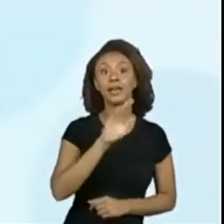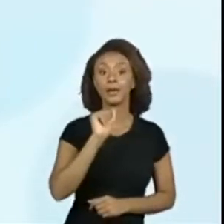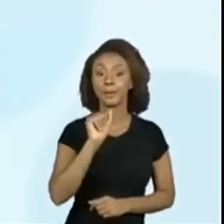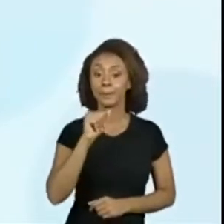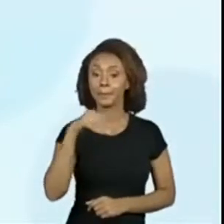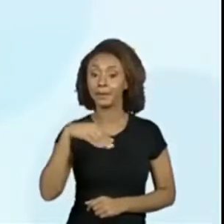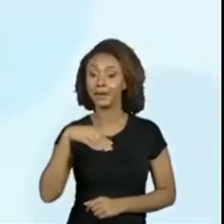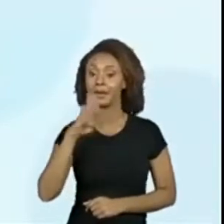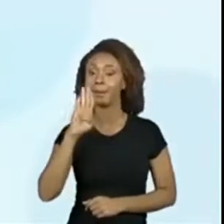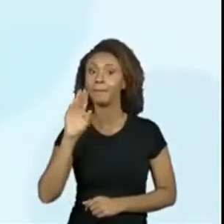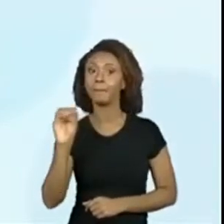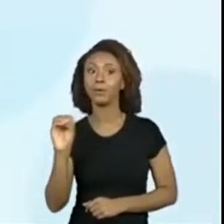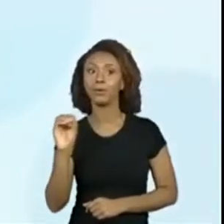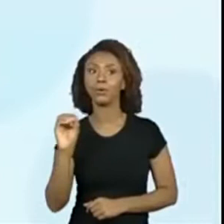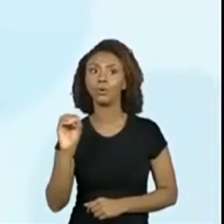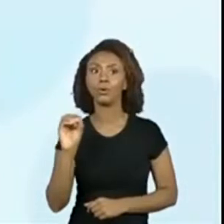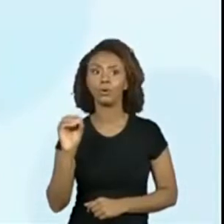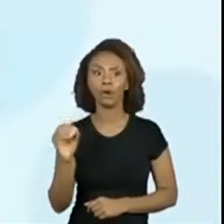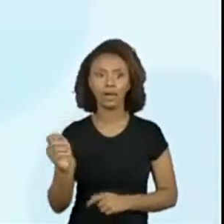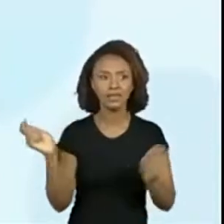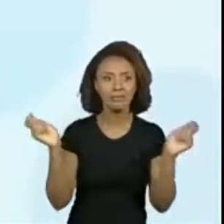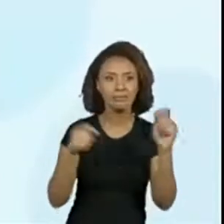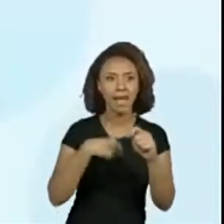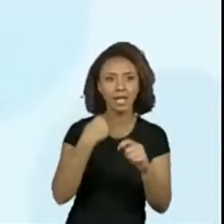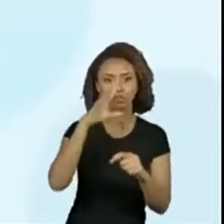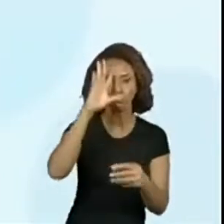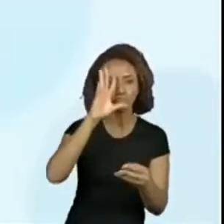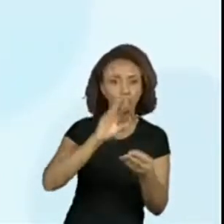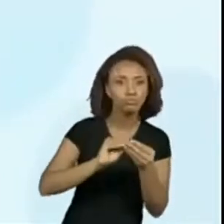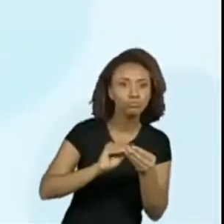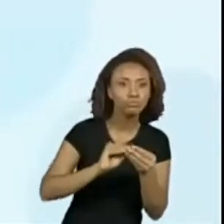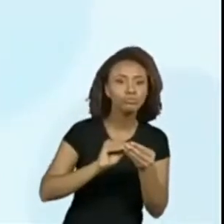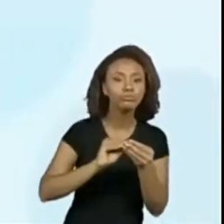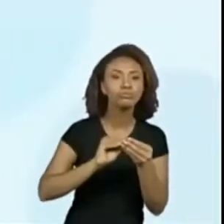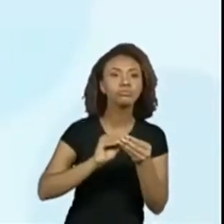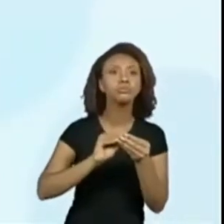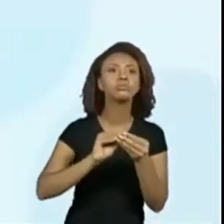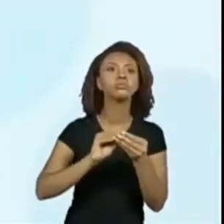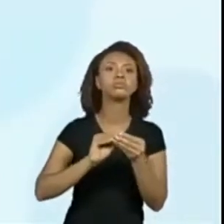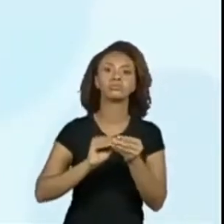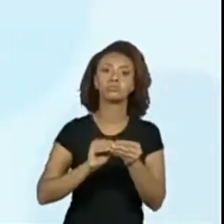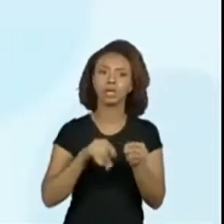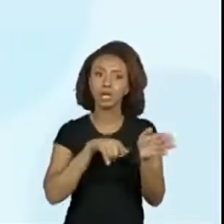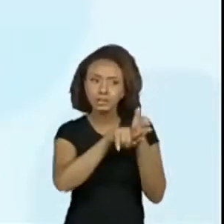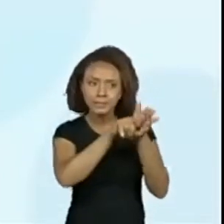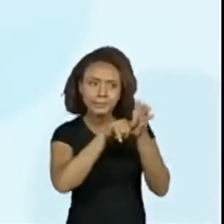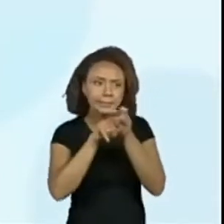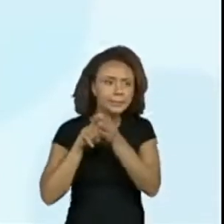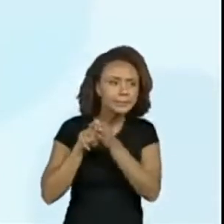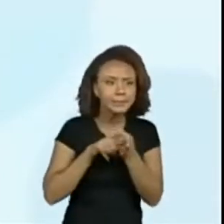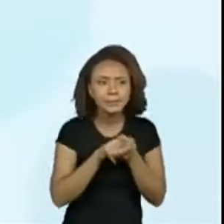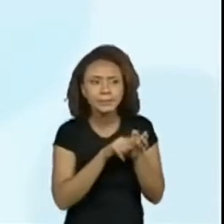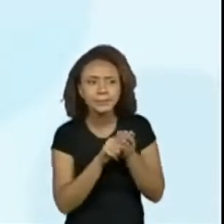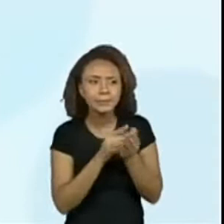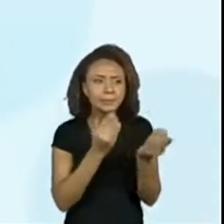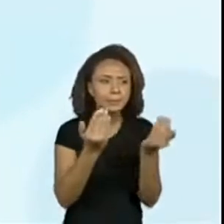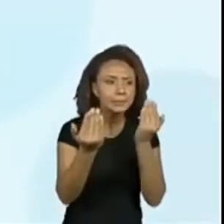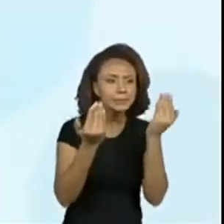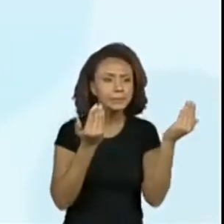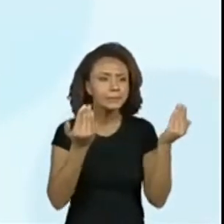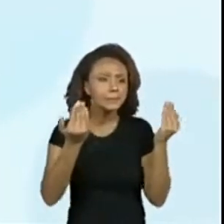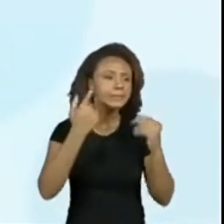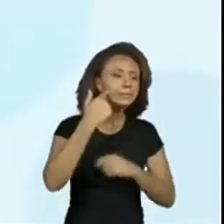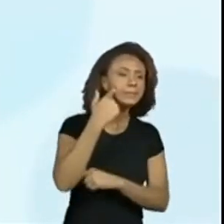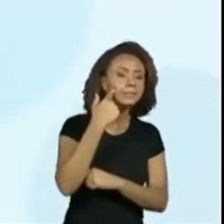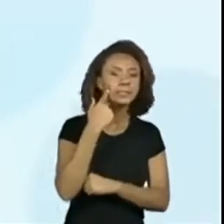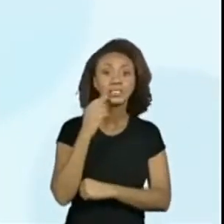será que ajuda a gente aí a matar a charada de onde está escrito, né? Porque a gente está investigando essas palavras. Aham. Né? Porque